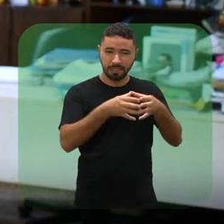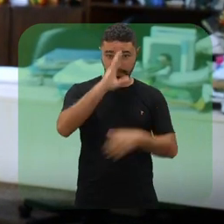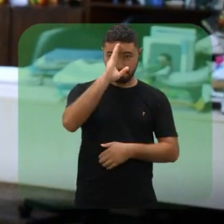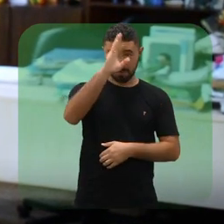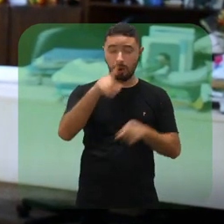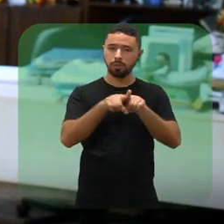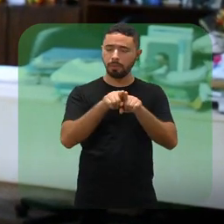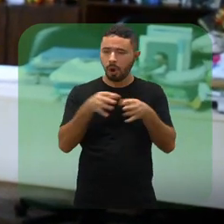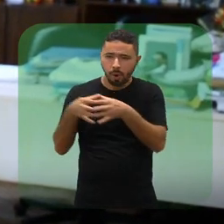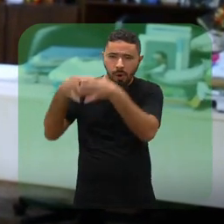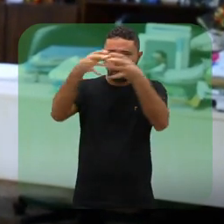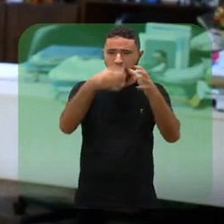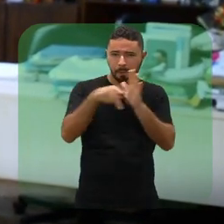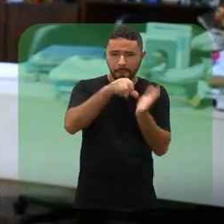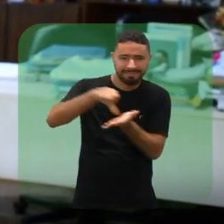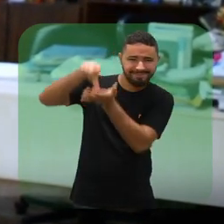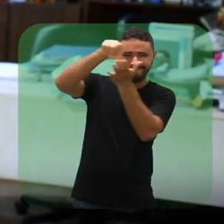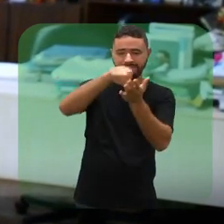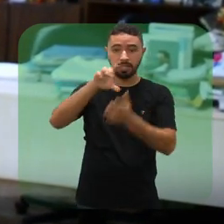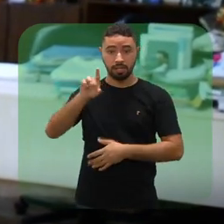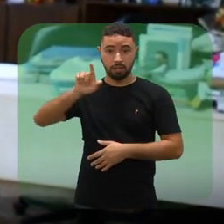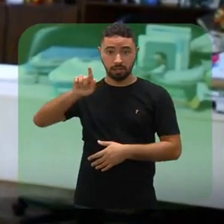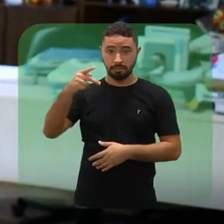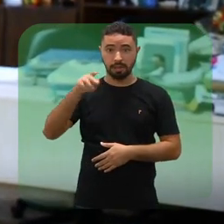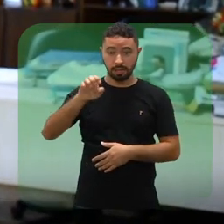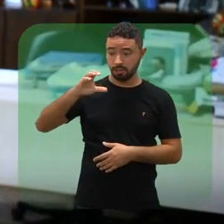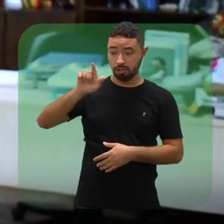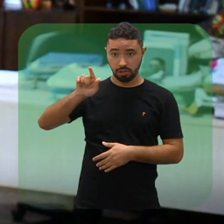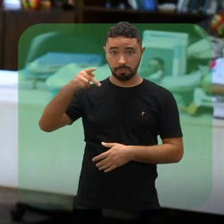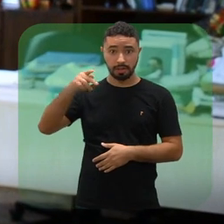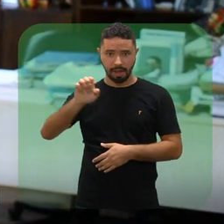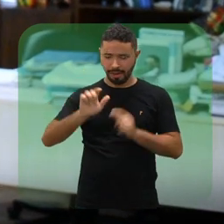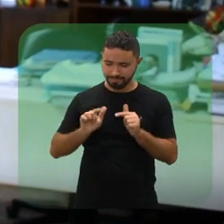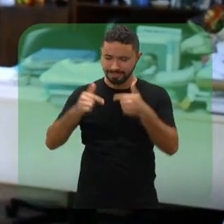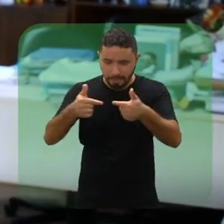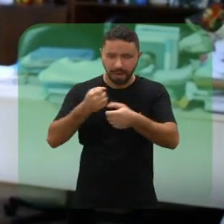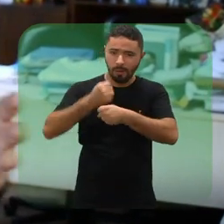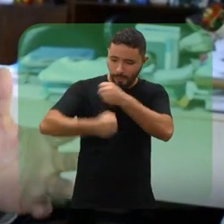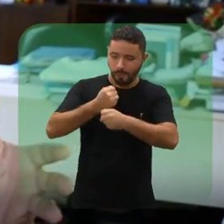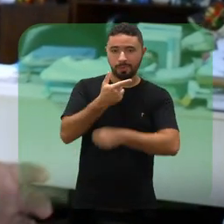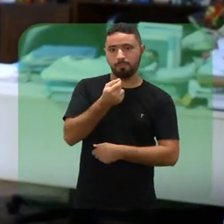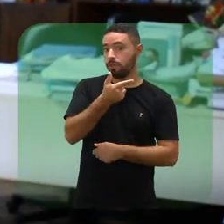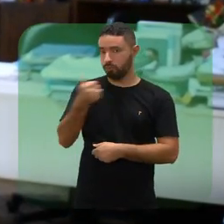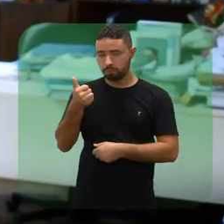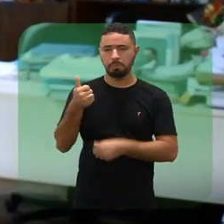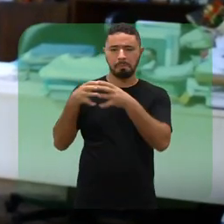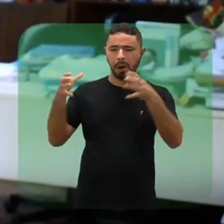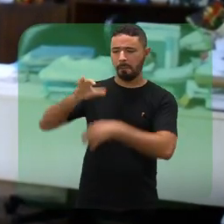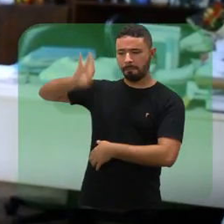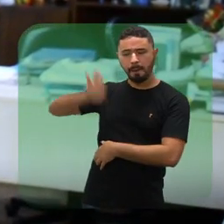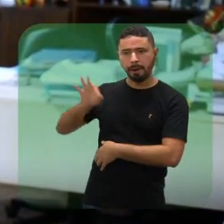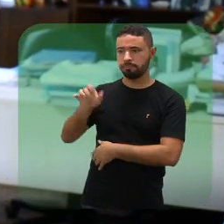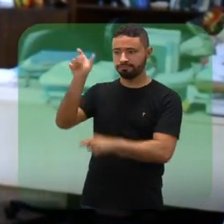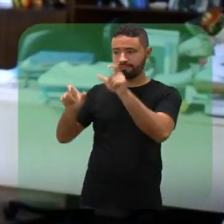e as comissões locais do SEI, a DGPE e as CGPEs, atuaram fortemente durante o ano de 2021 para que